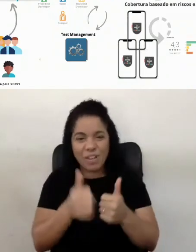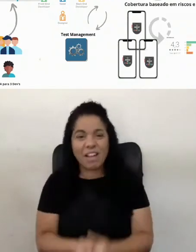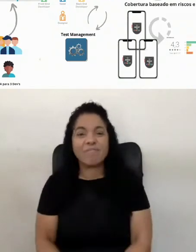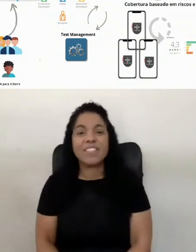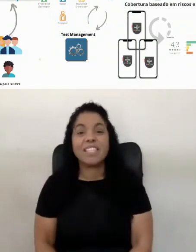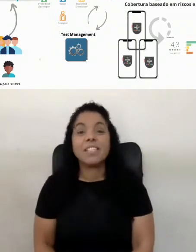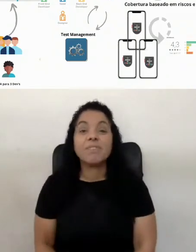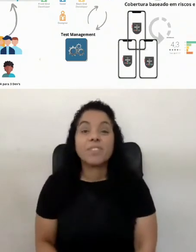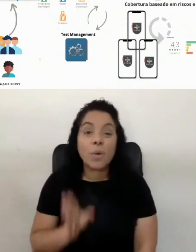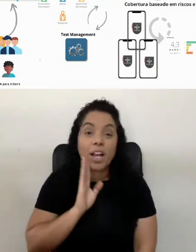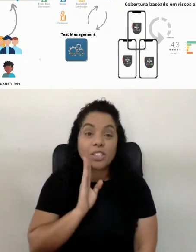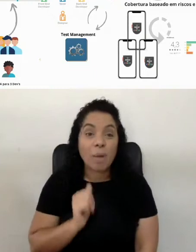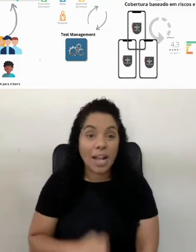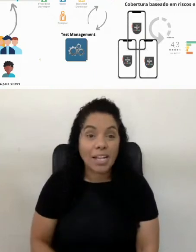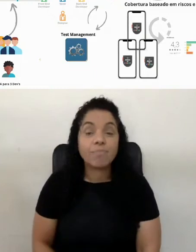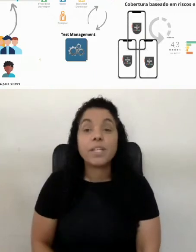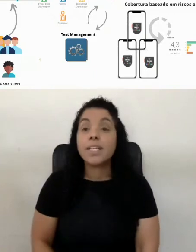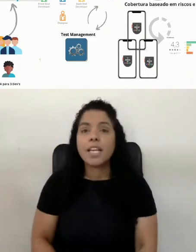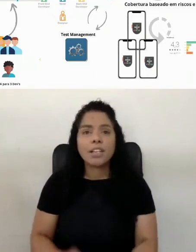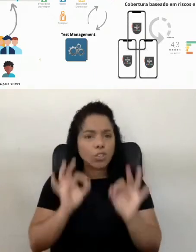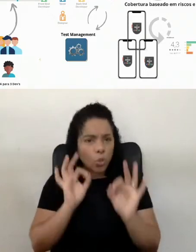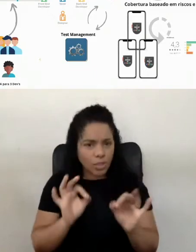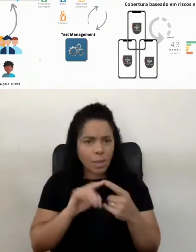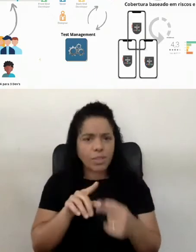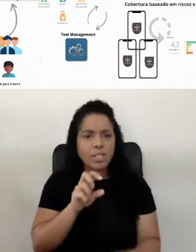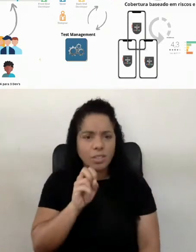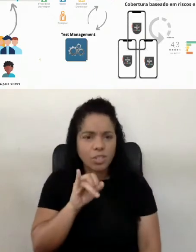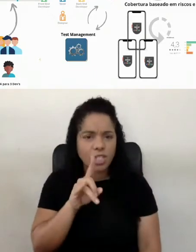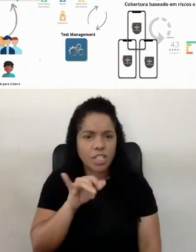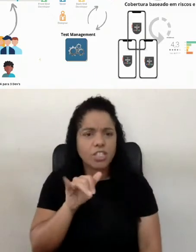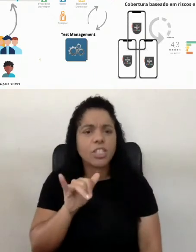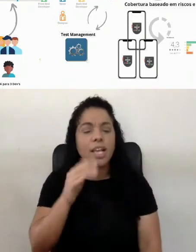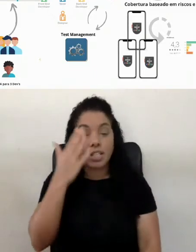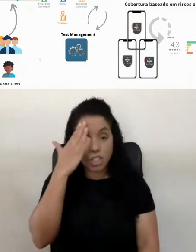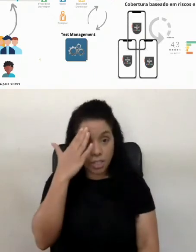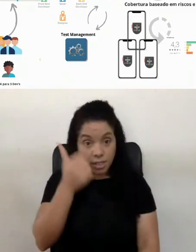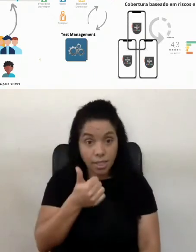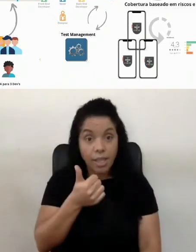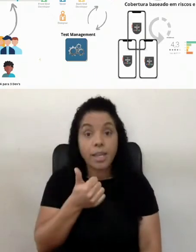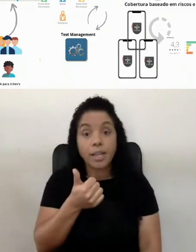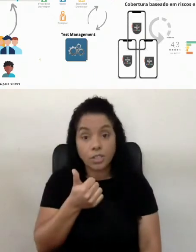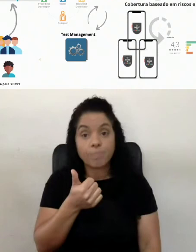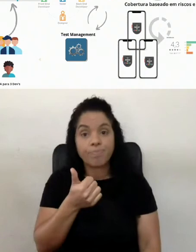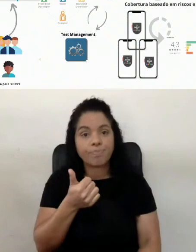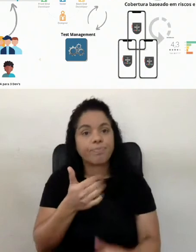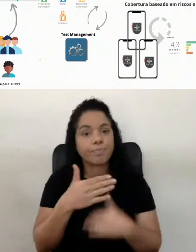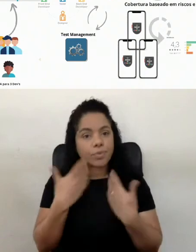Acho bacana. E é justamente isso, Sidney? A gente entende que, quando a gente vai,